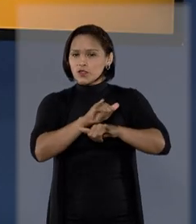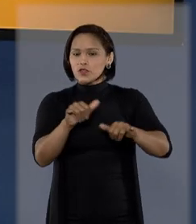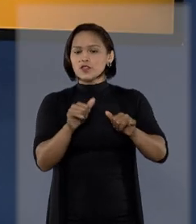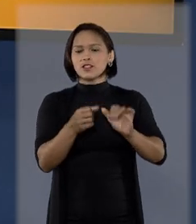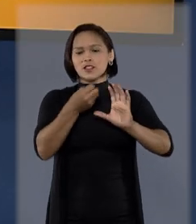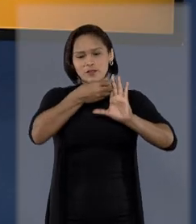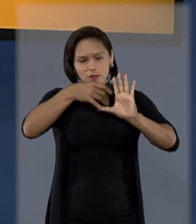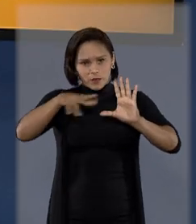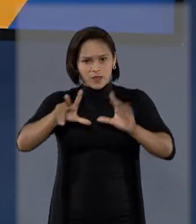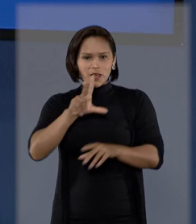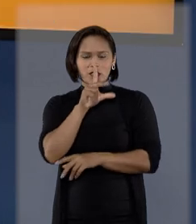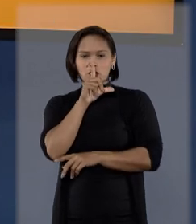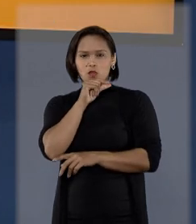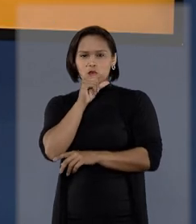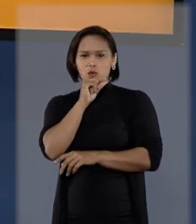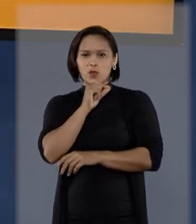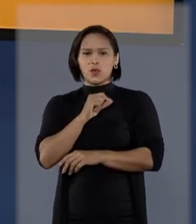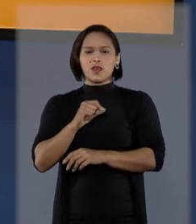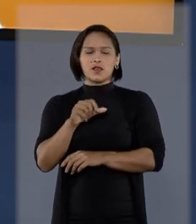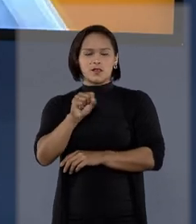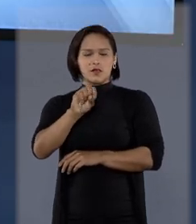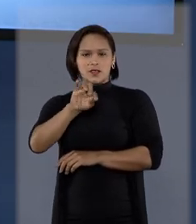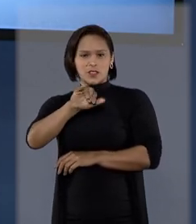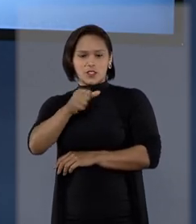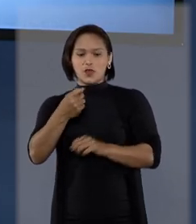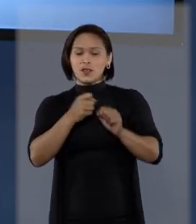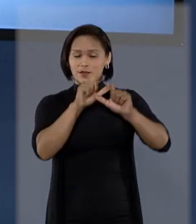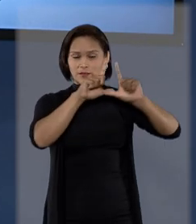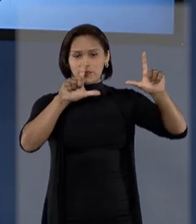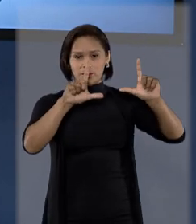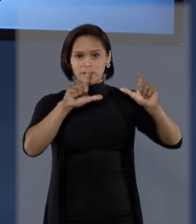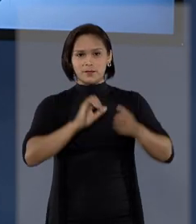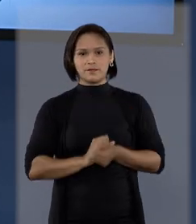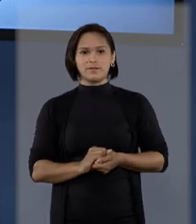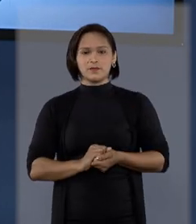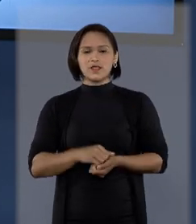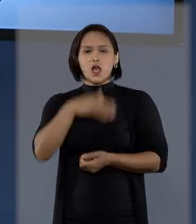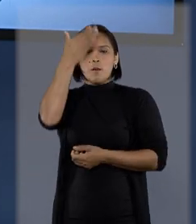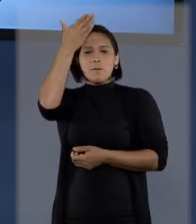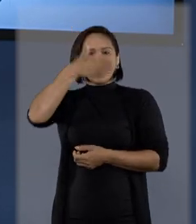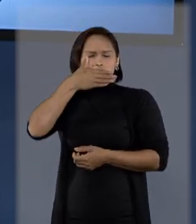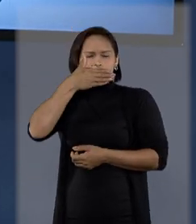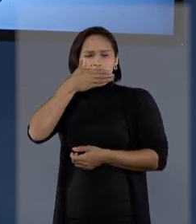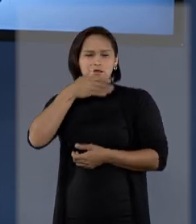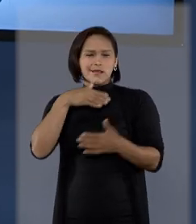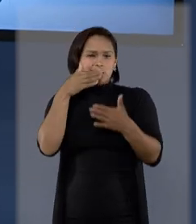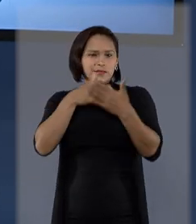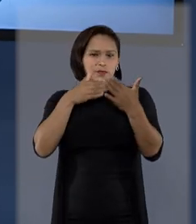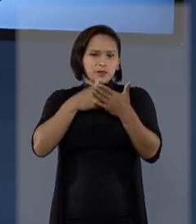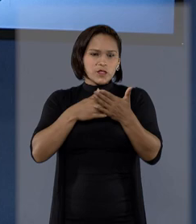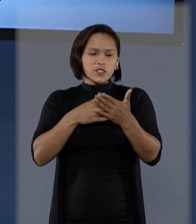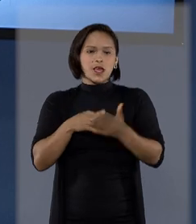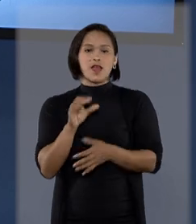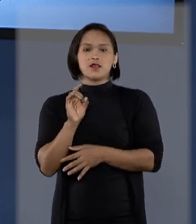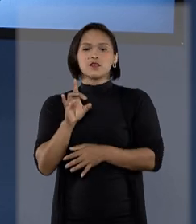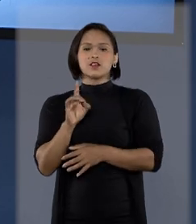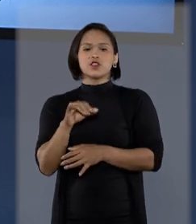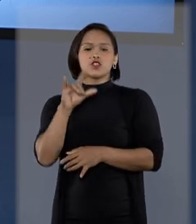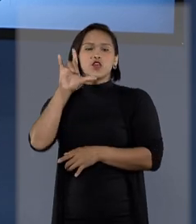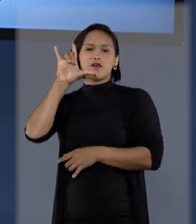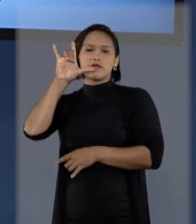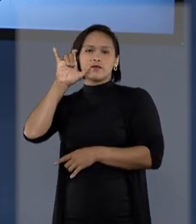notícia foi publicada no Twitter do tribunal. Vamos ver o nosso telão? Prova comprometida. O simples